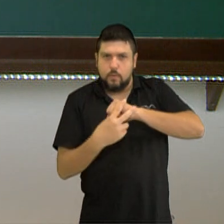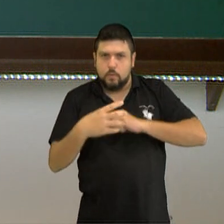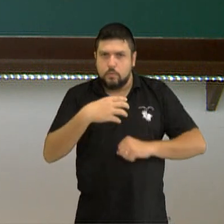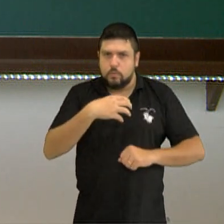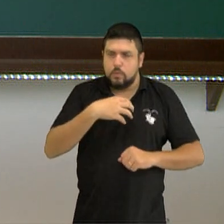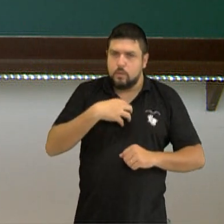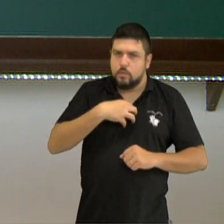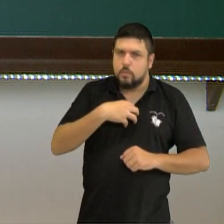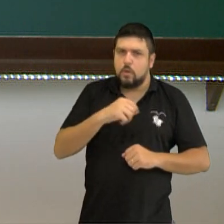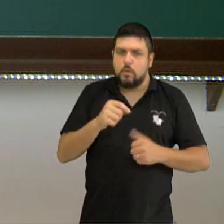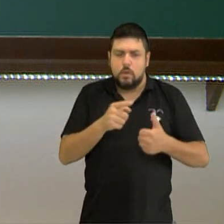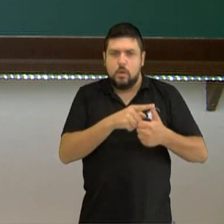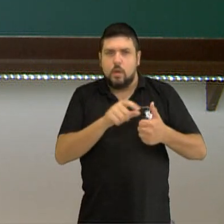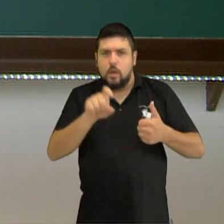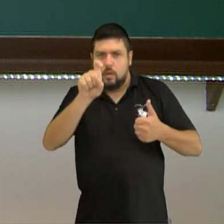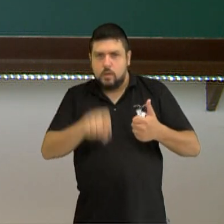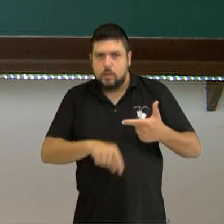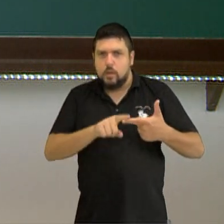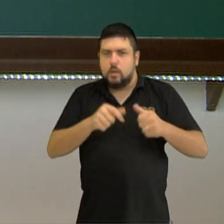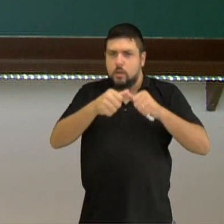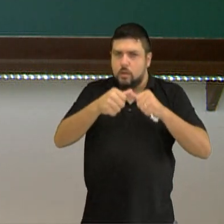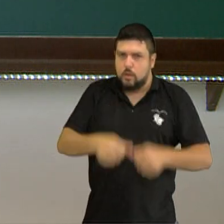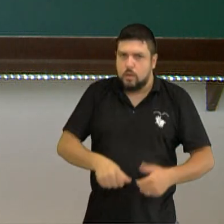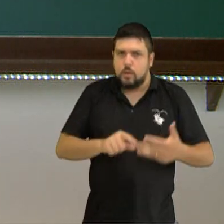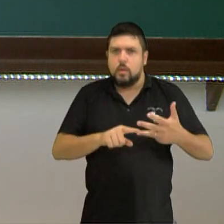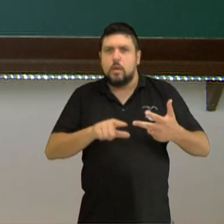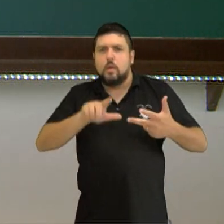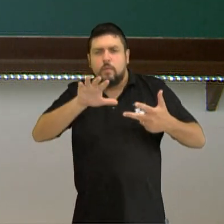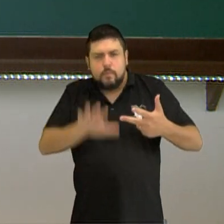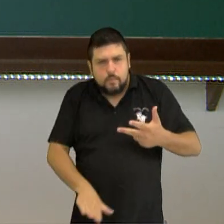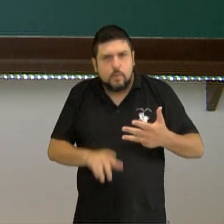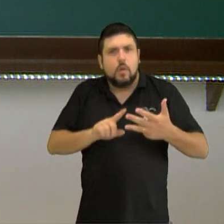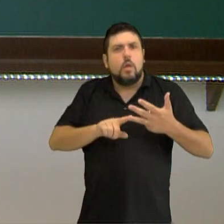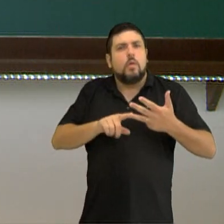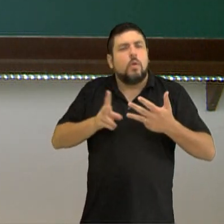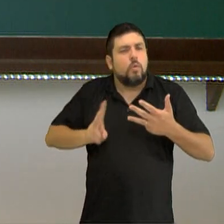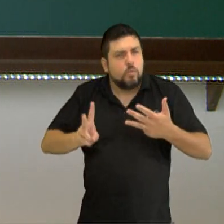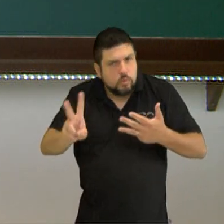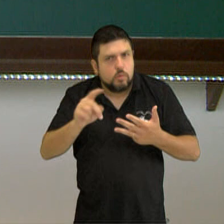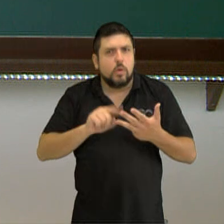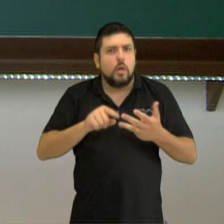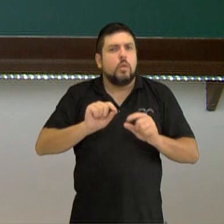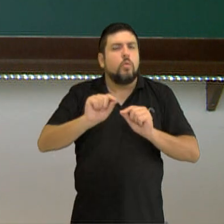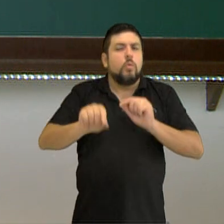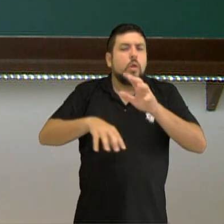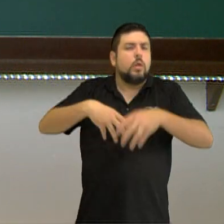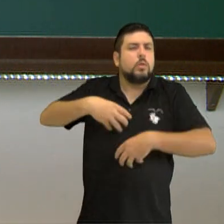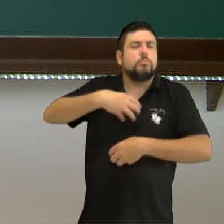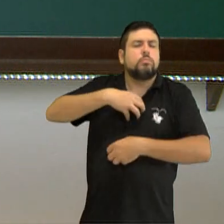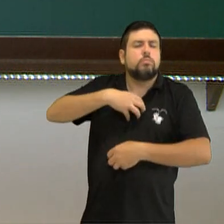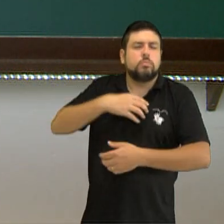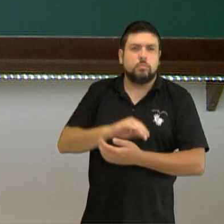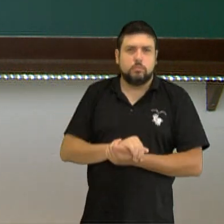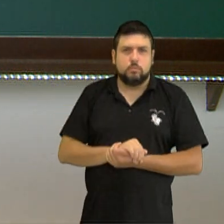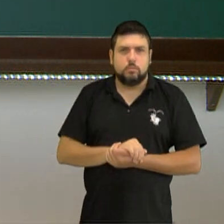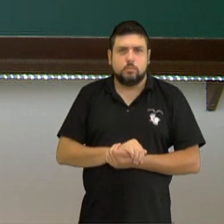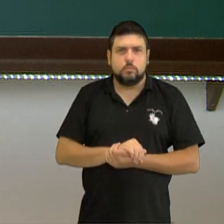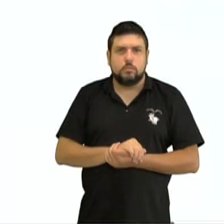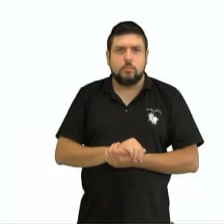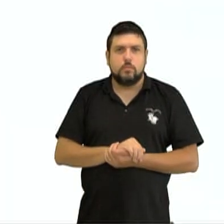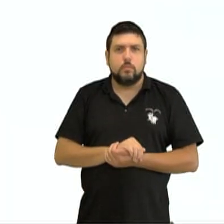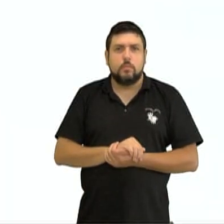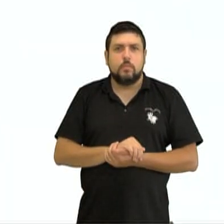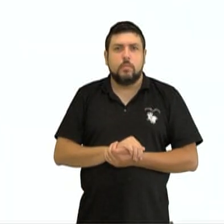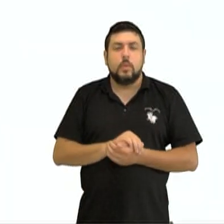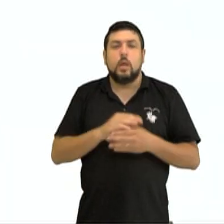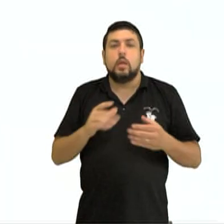estar, permanecer, continuar, parecer, e outros verbos que declarem estados. Nesse caso aqui,